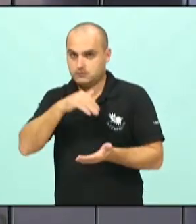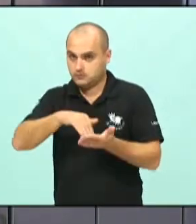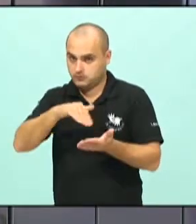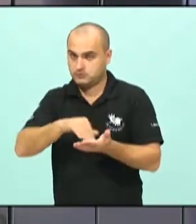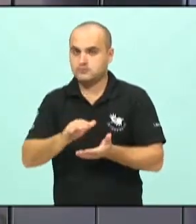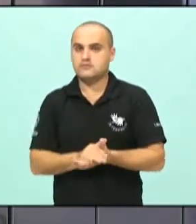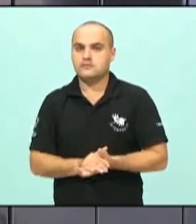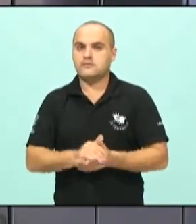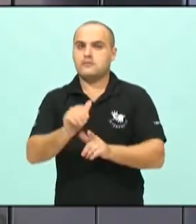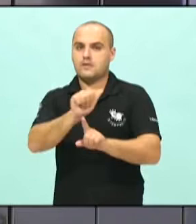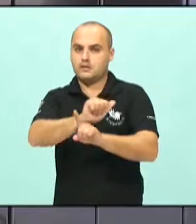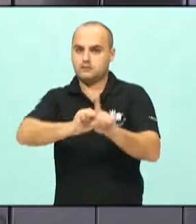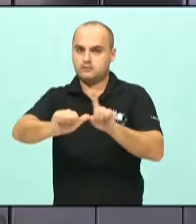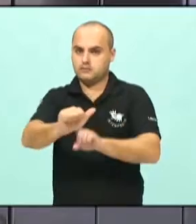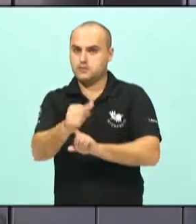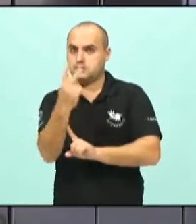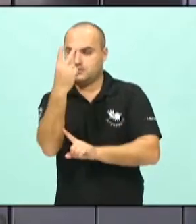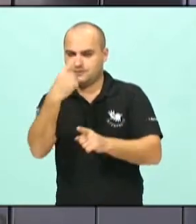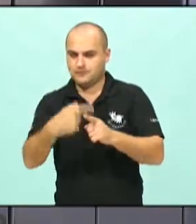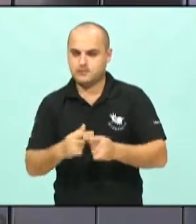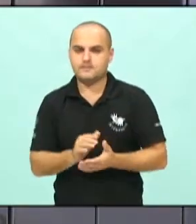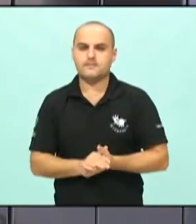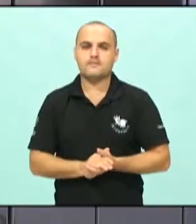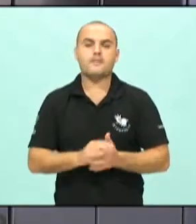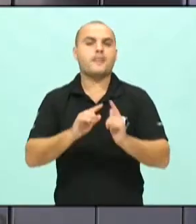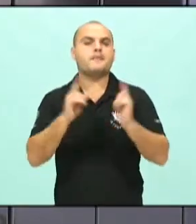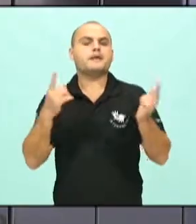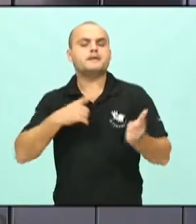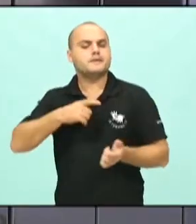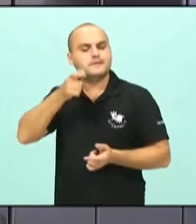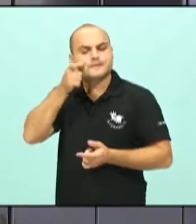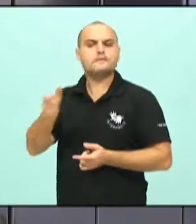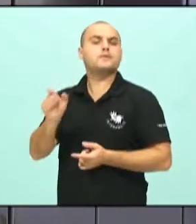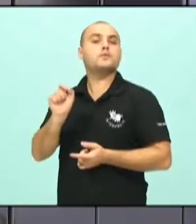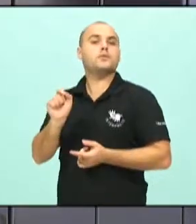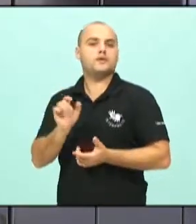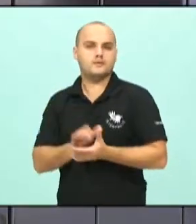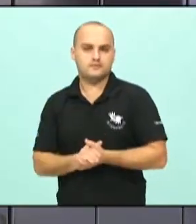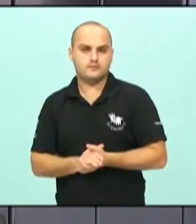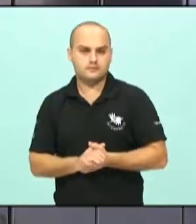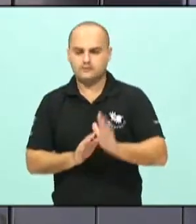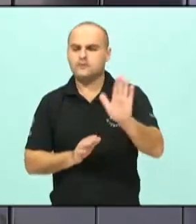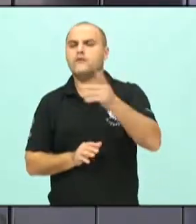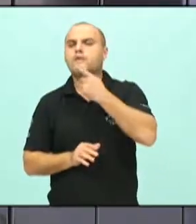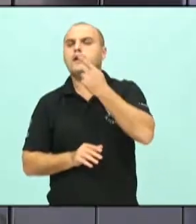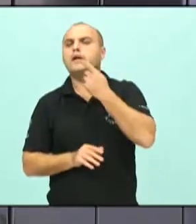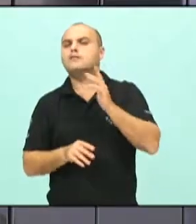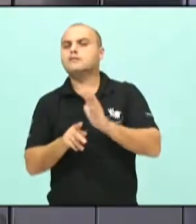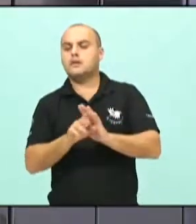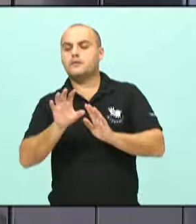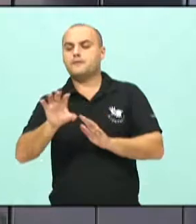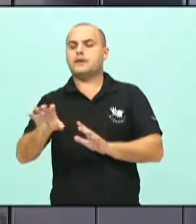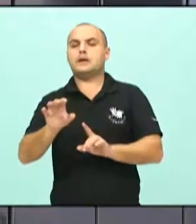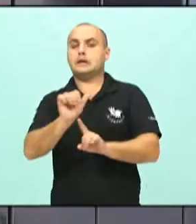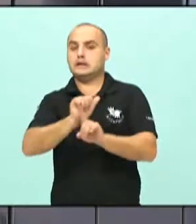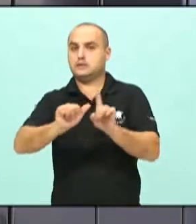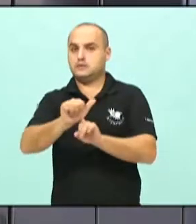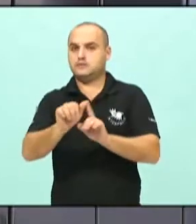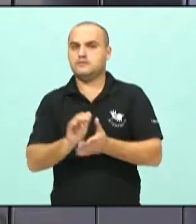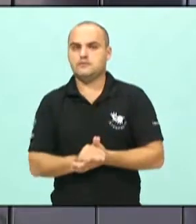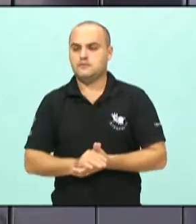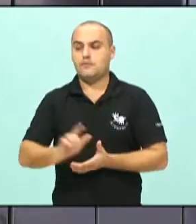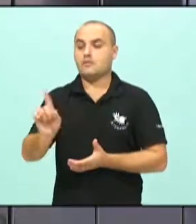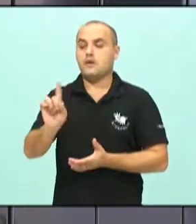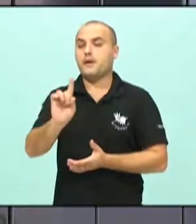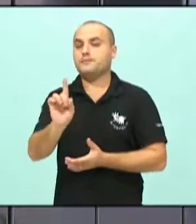na assistência social em duas oportunidades. Então, o que eu vejo? Na verdade, por que eu estou falando da assistência social? Porque ela não foi uma